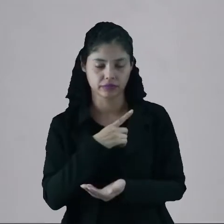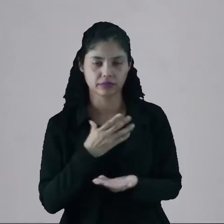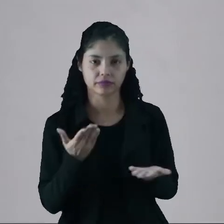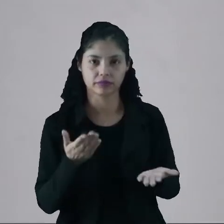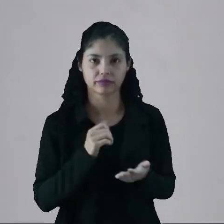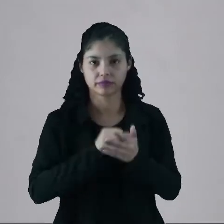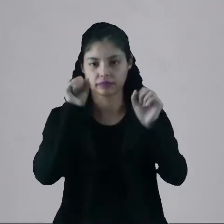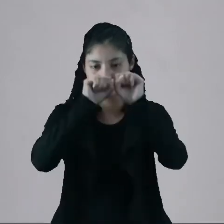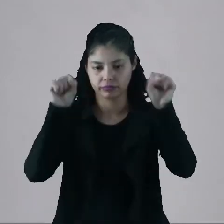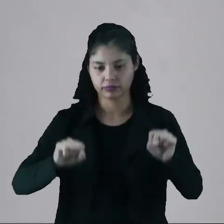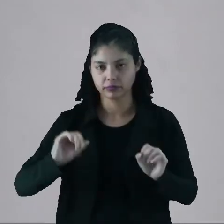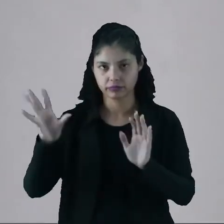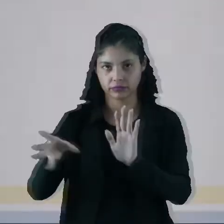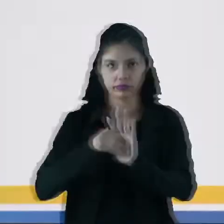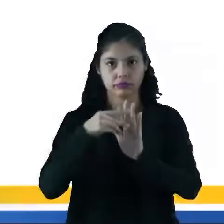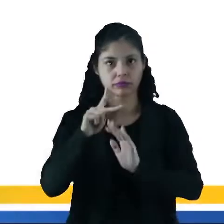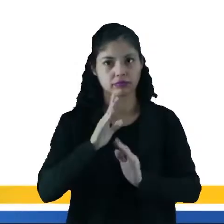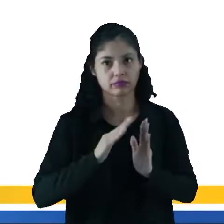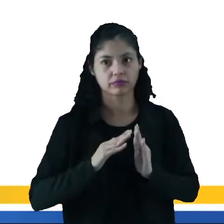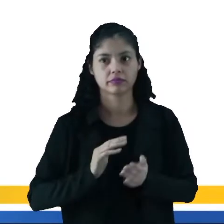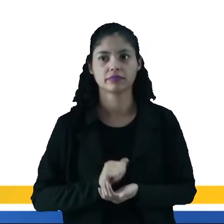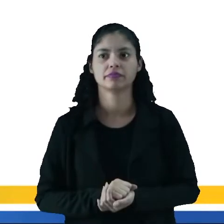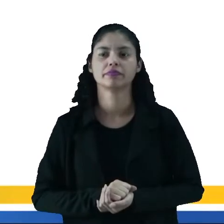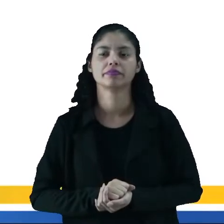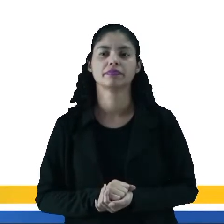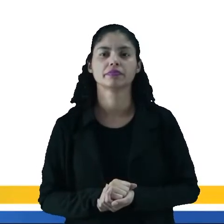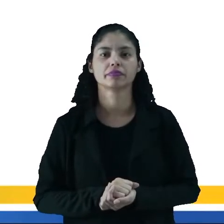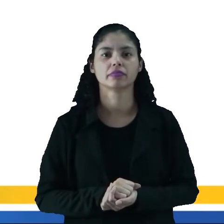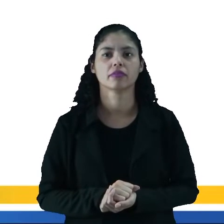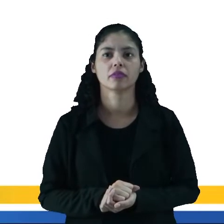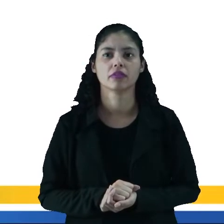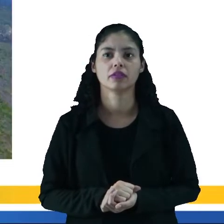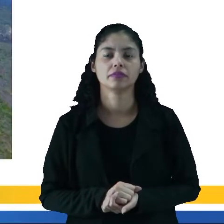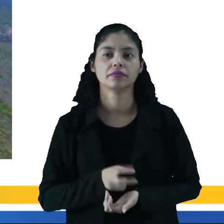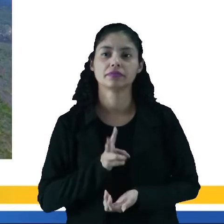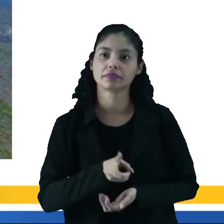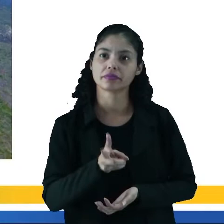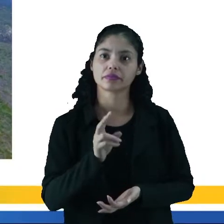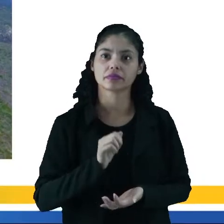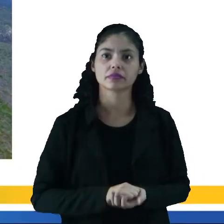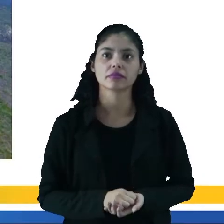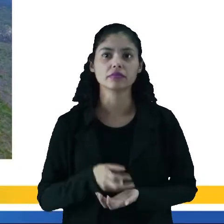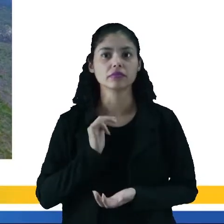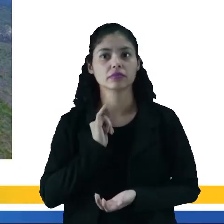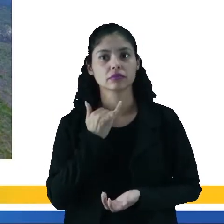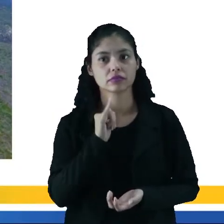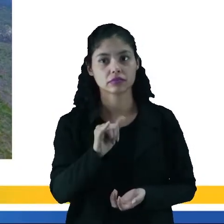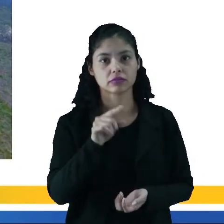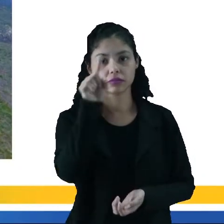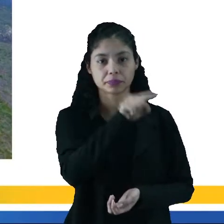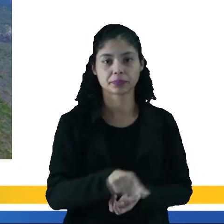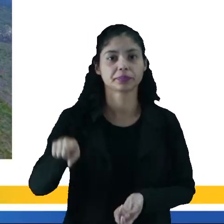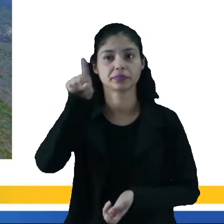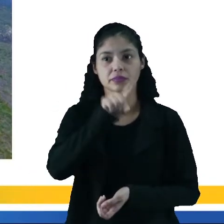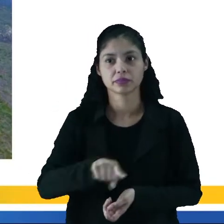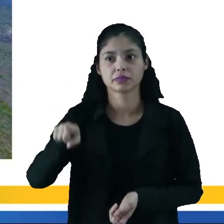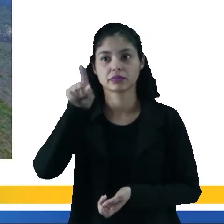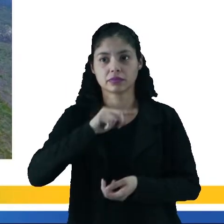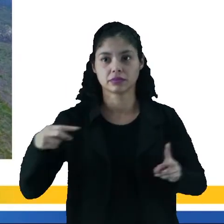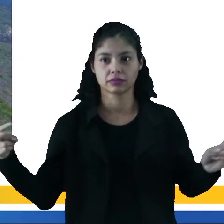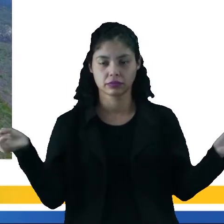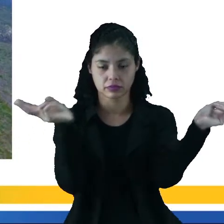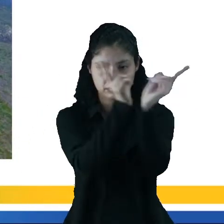esse sistema implantado na sua casa. Muito bem, na sequência temos a energia eólica, ou a